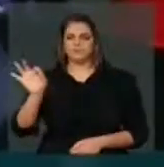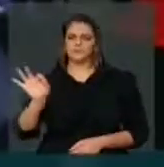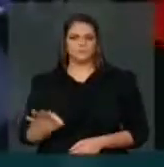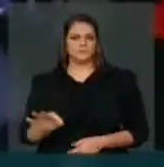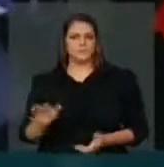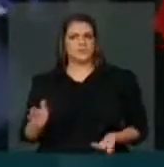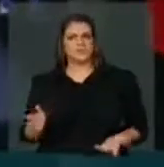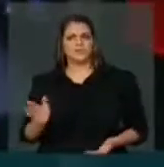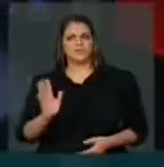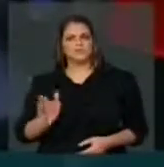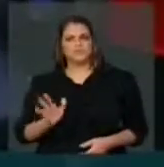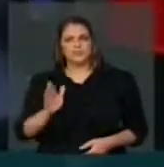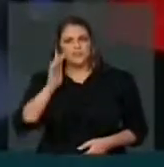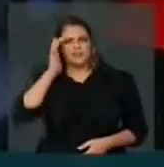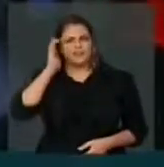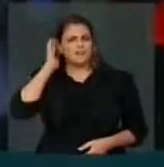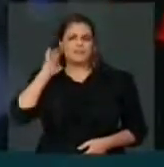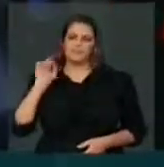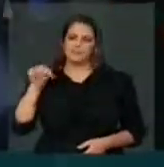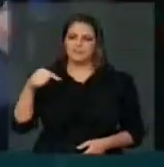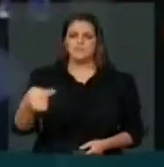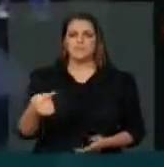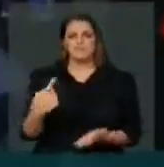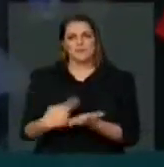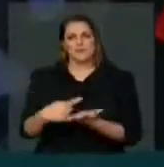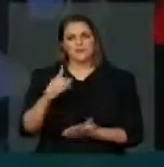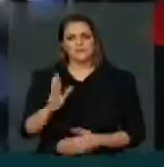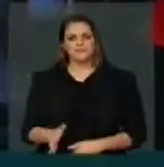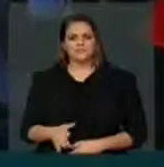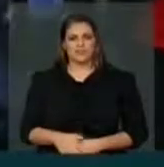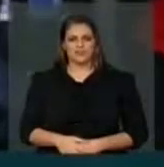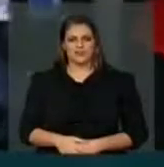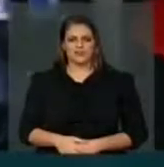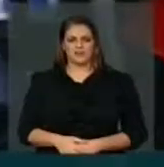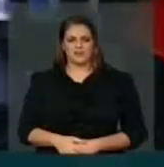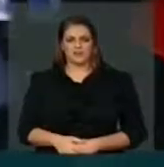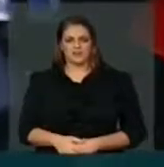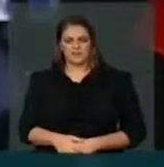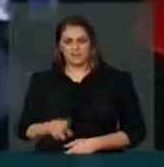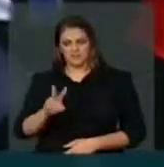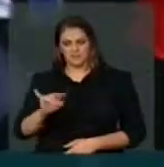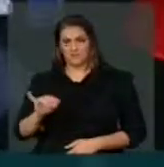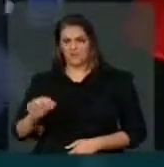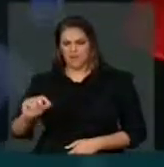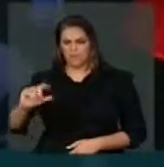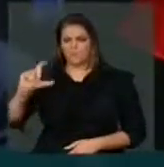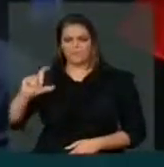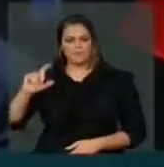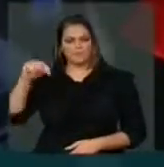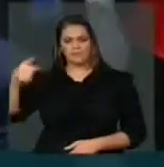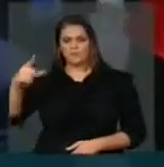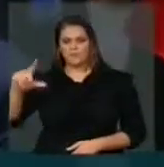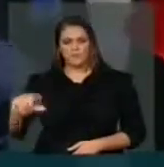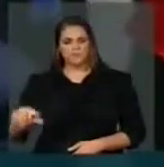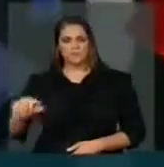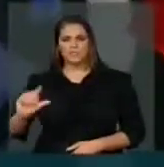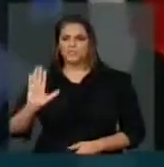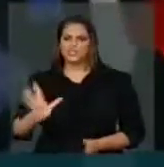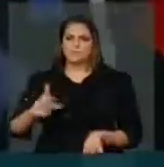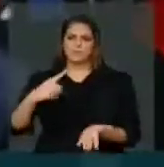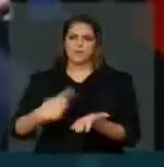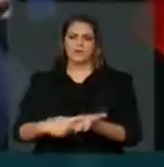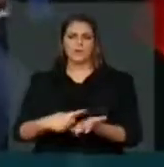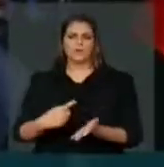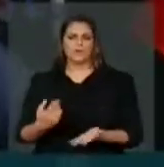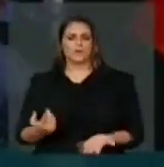fizeram a negociação, mas de 15 para 20, mais volta. Então, quero dizer que, na verdade, um